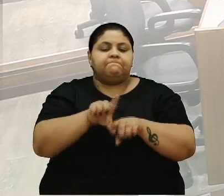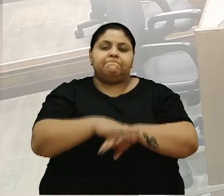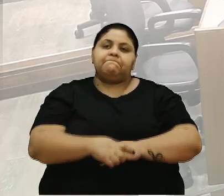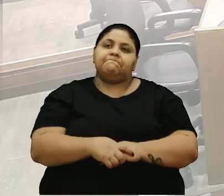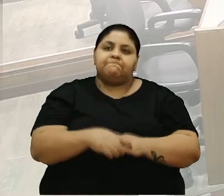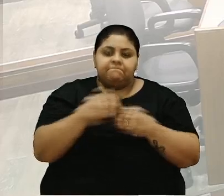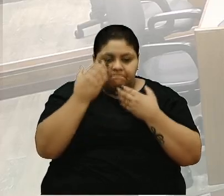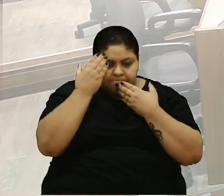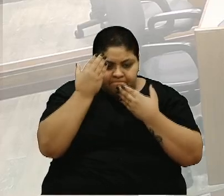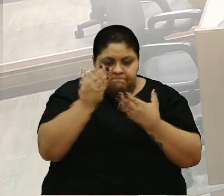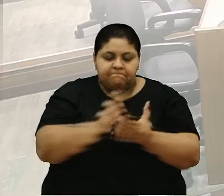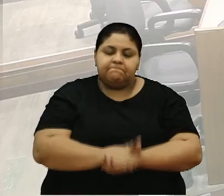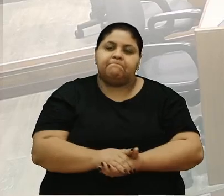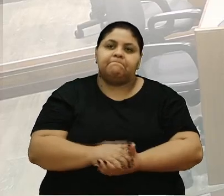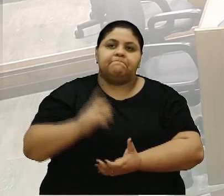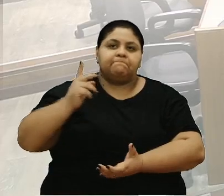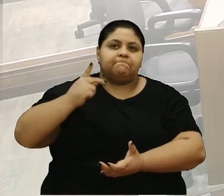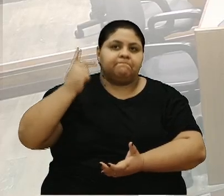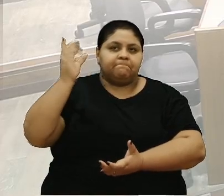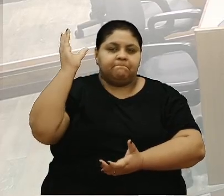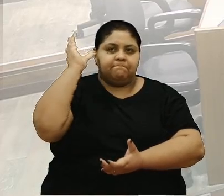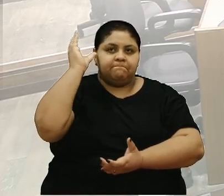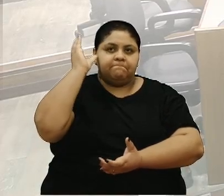Obrigado, vereadora Tati. Vereador Cador, você é uma parte.